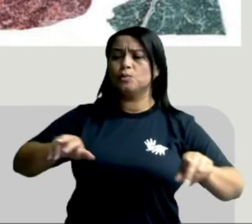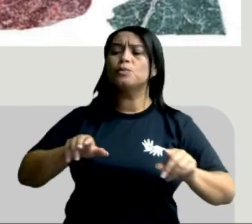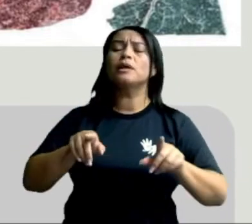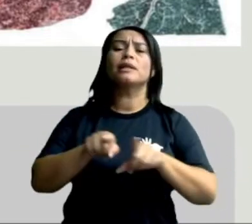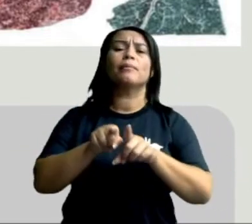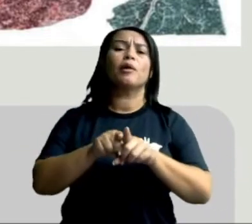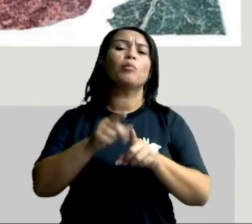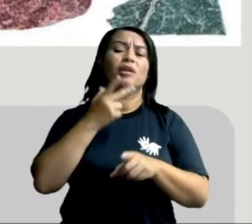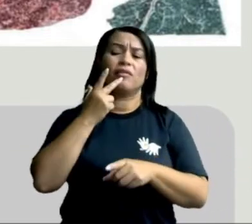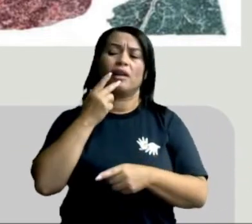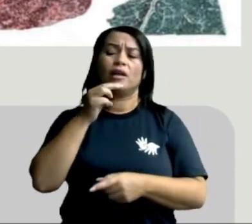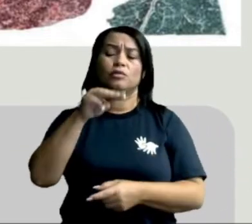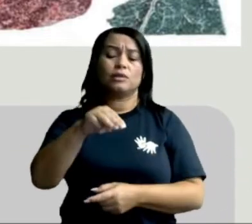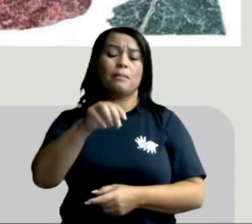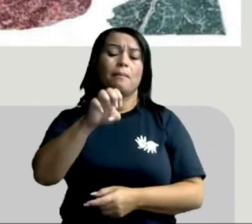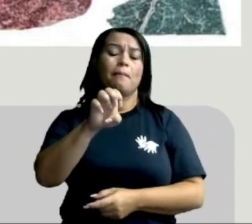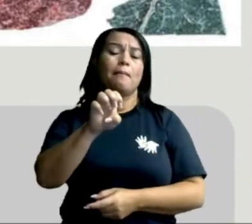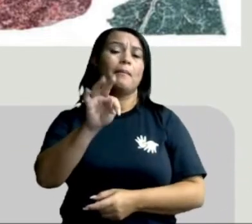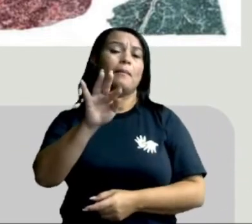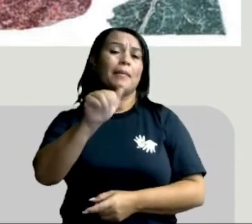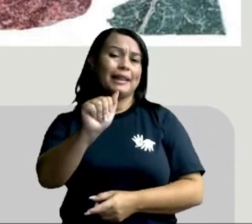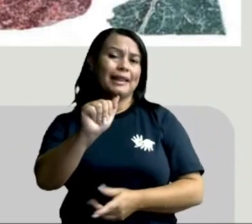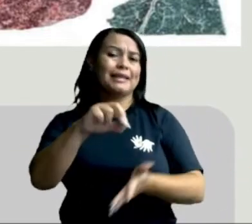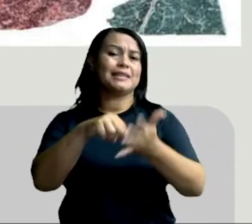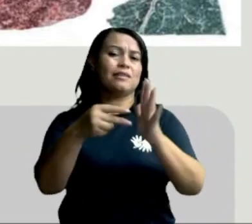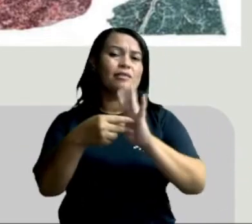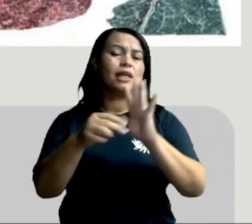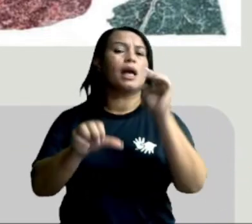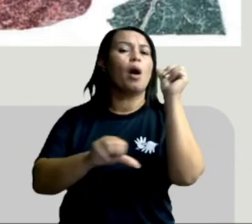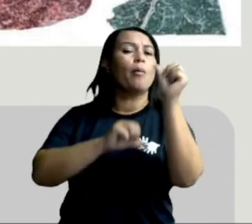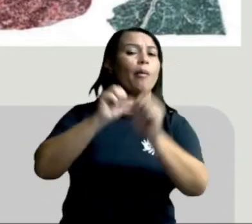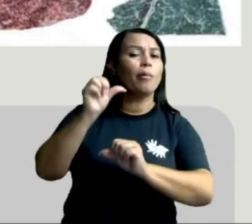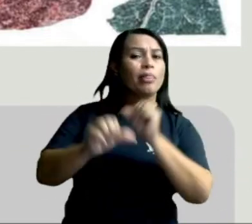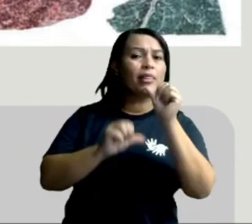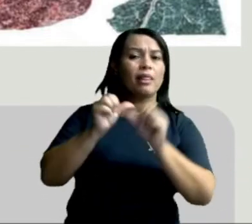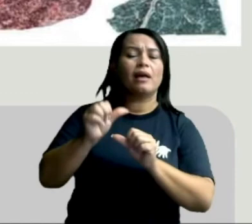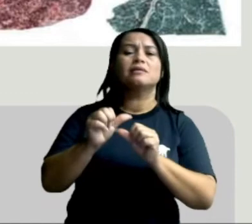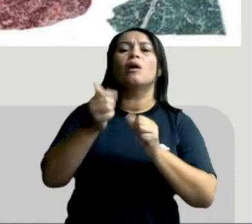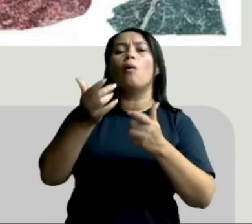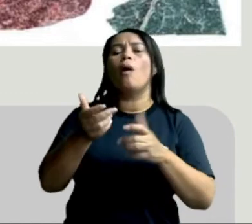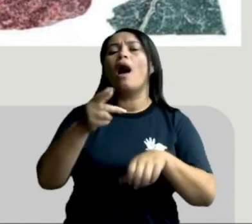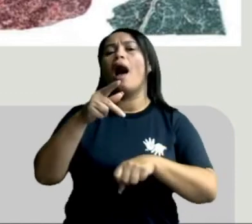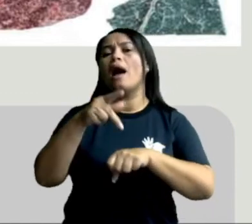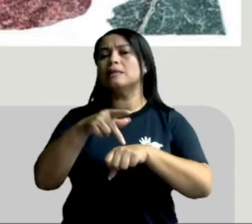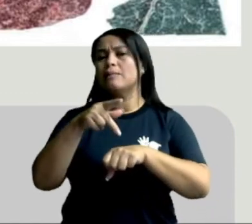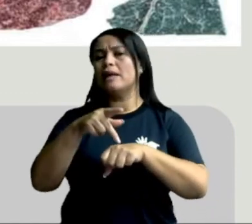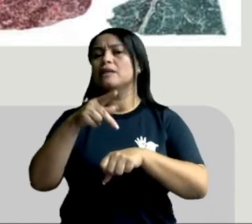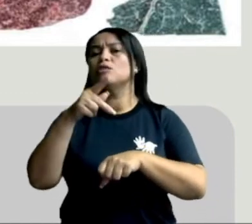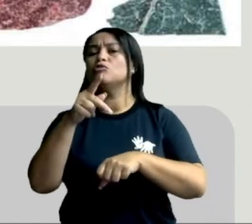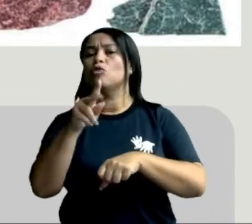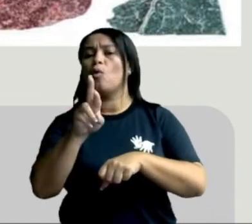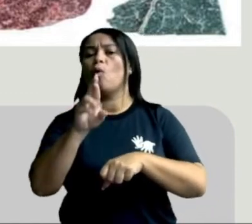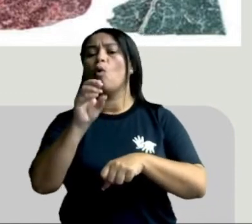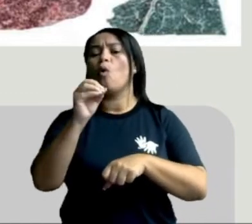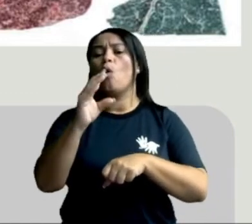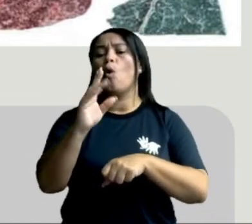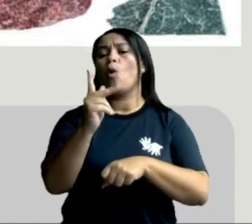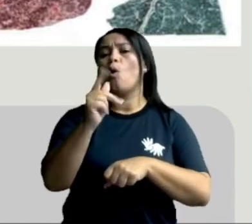o próprio nome fala, esse meta vem de mudança. Então as rochas metamórficas podem, ao longo do tempo,